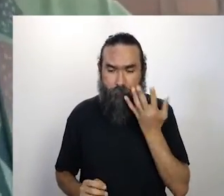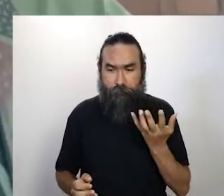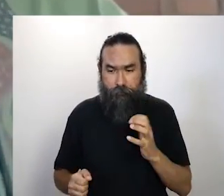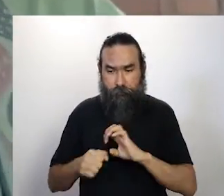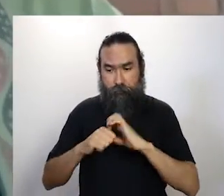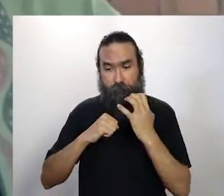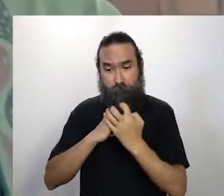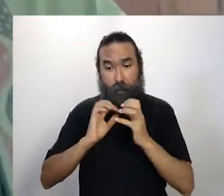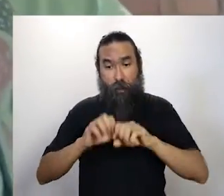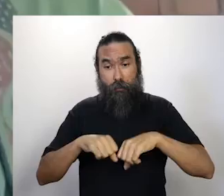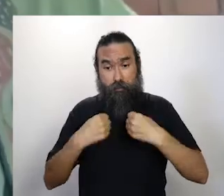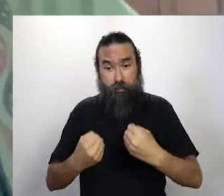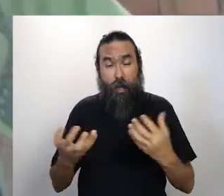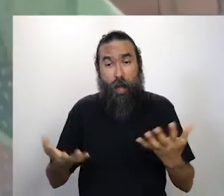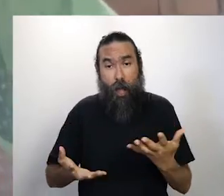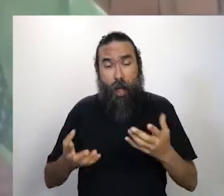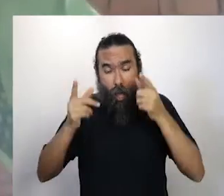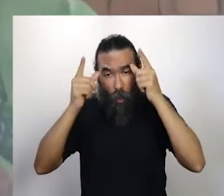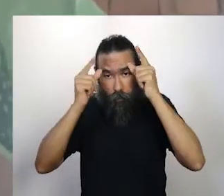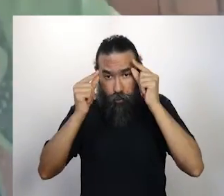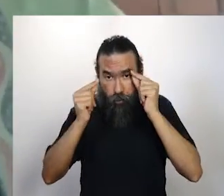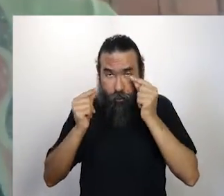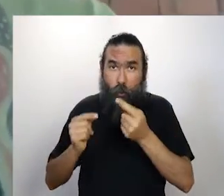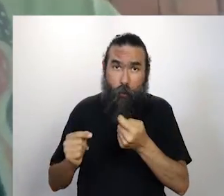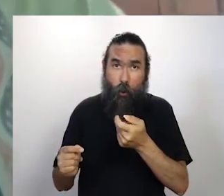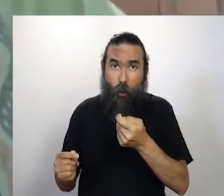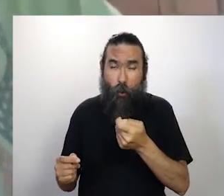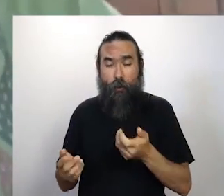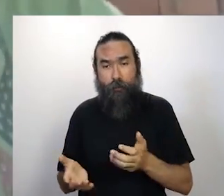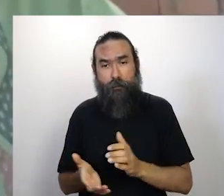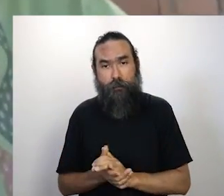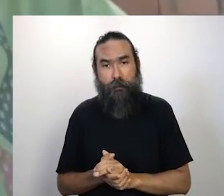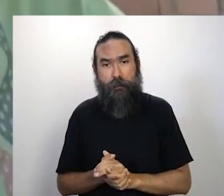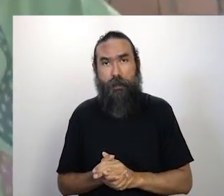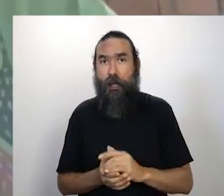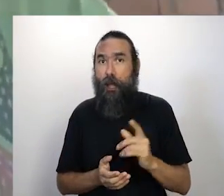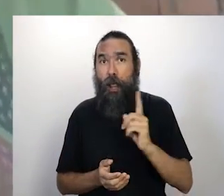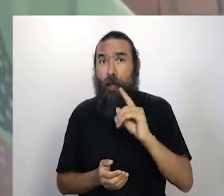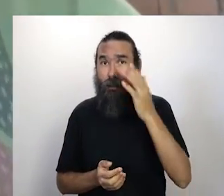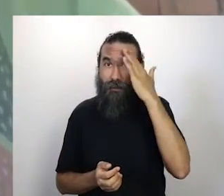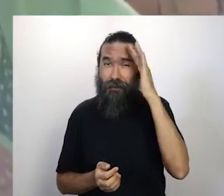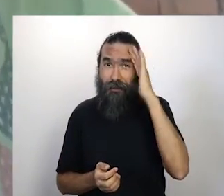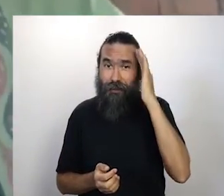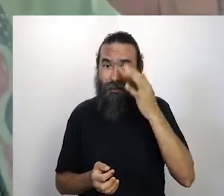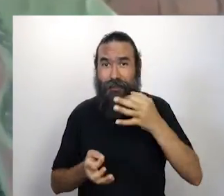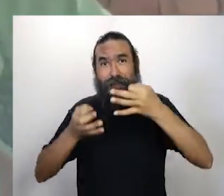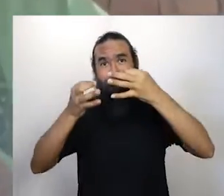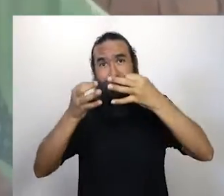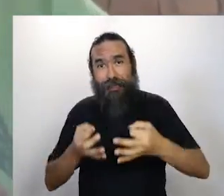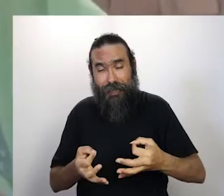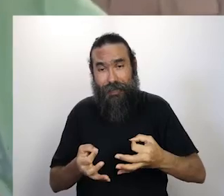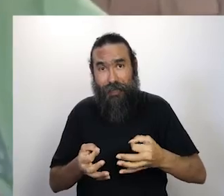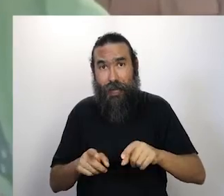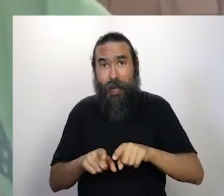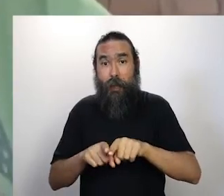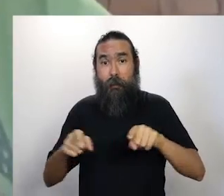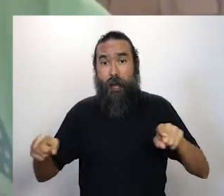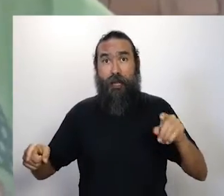uma certa tranquilidade, porque a gente, assim, a gente não é certeza ainda, mas a gente não